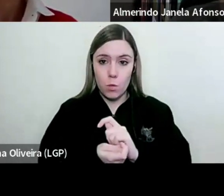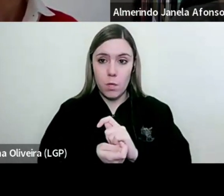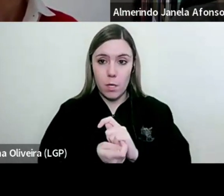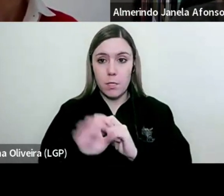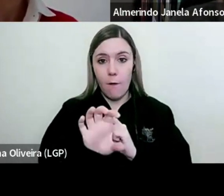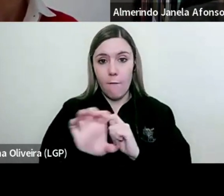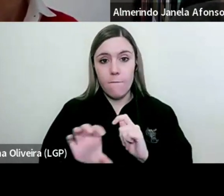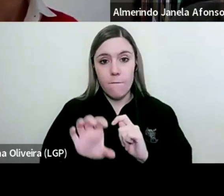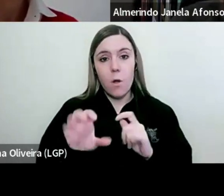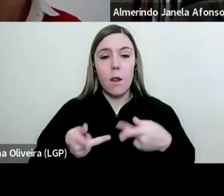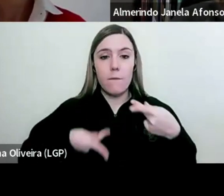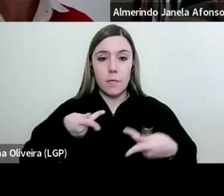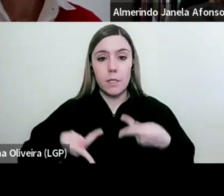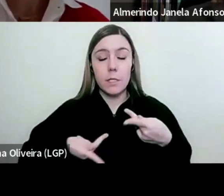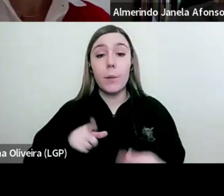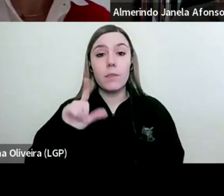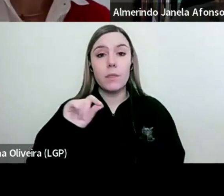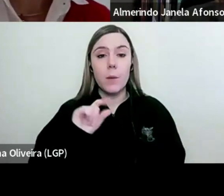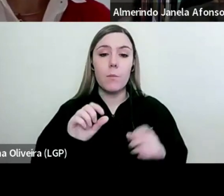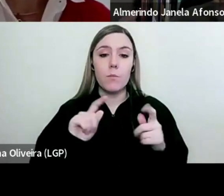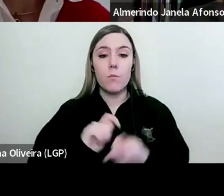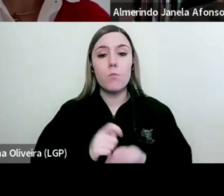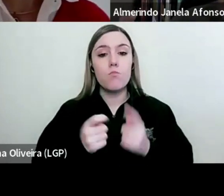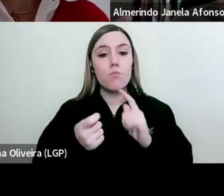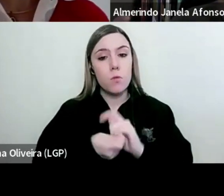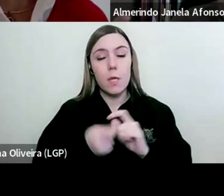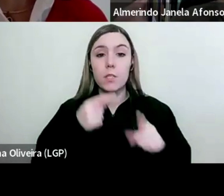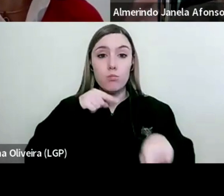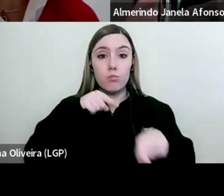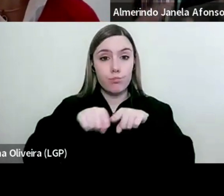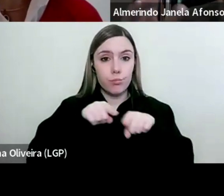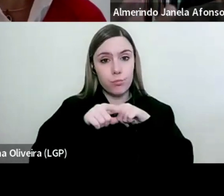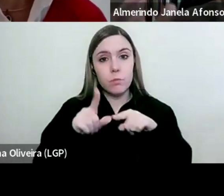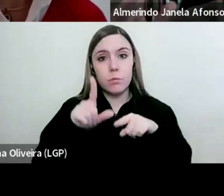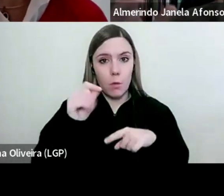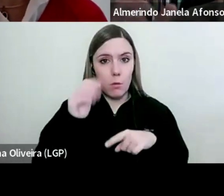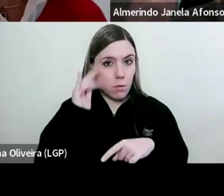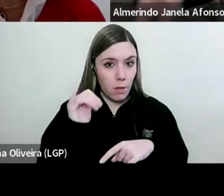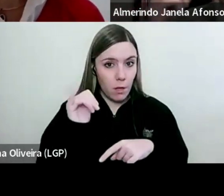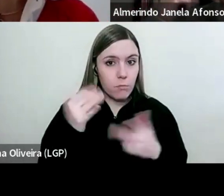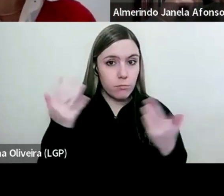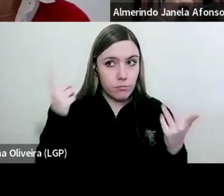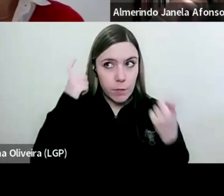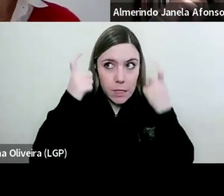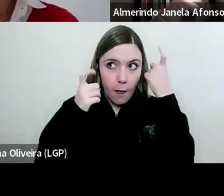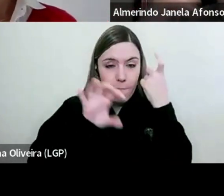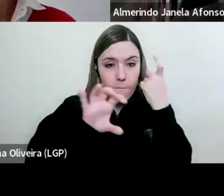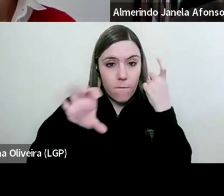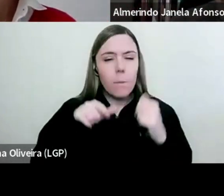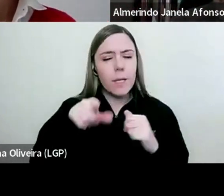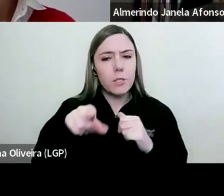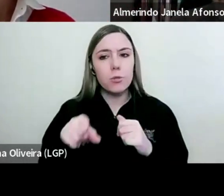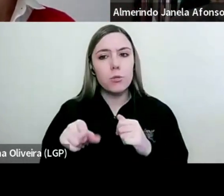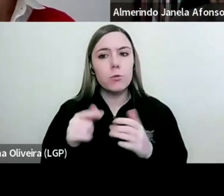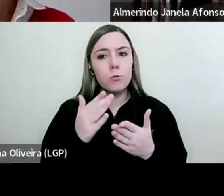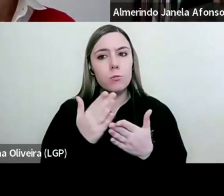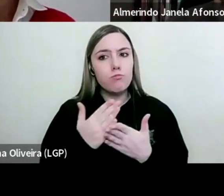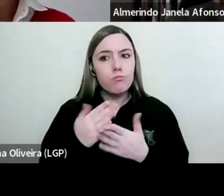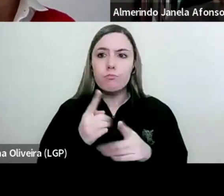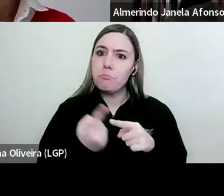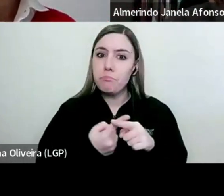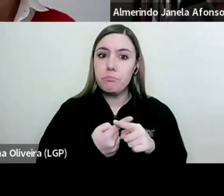avaliação e mudanças político-ideológicas, é um objeto de estudo muito interessante.